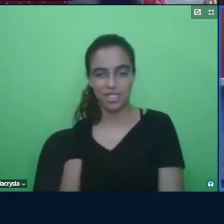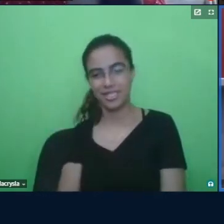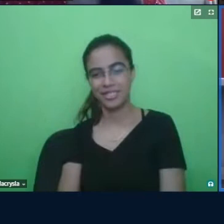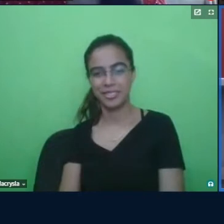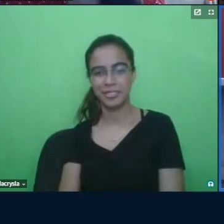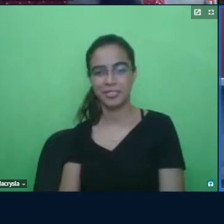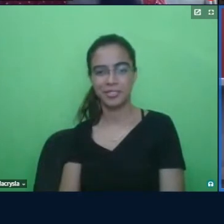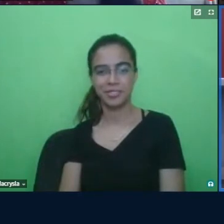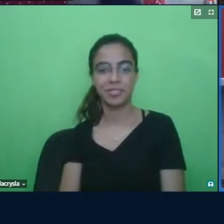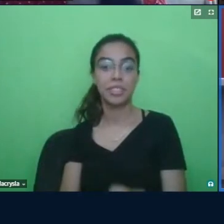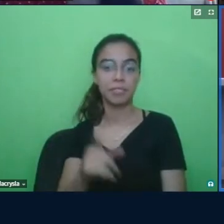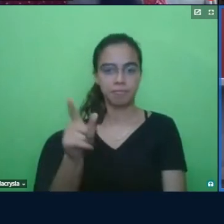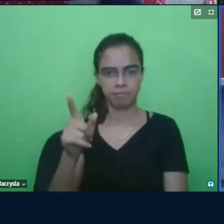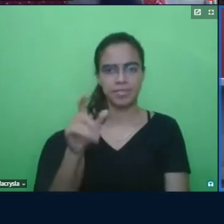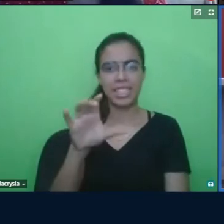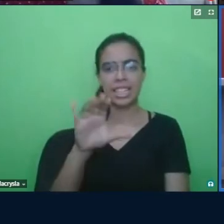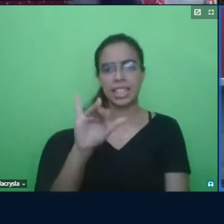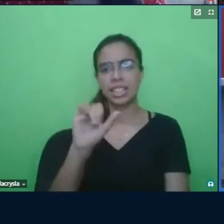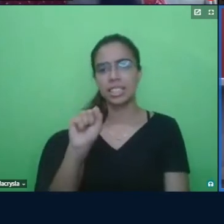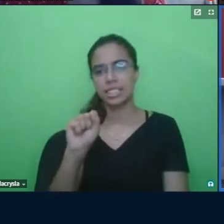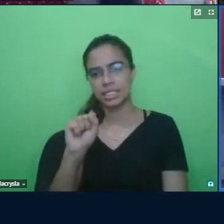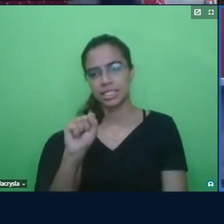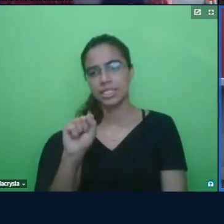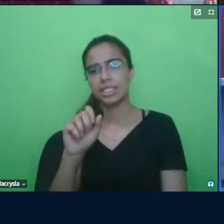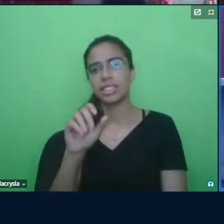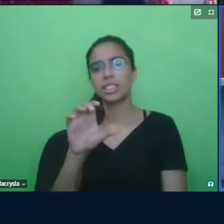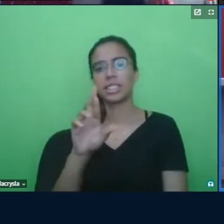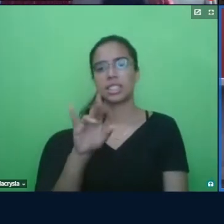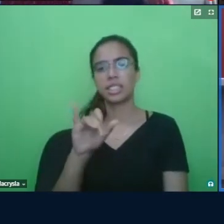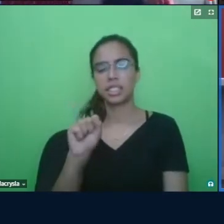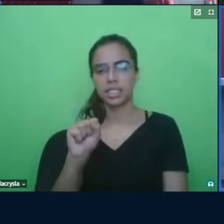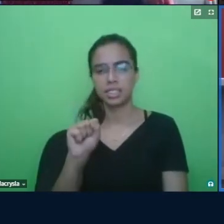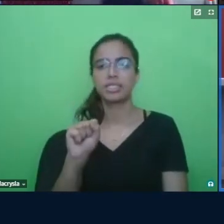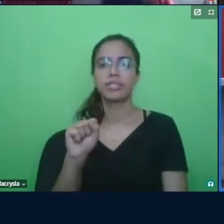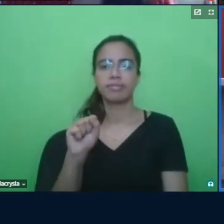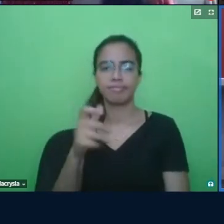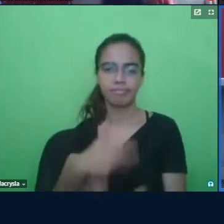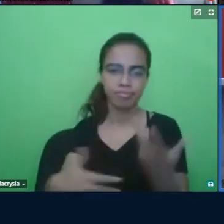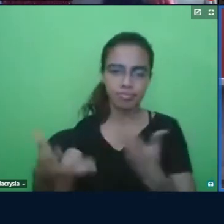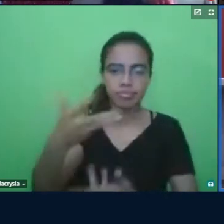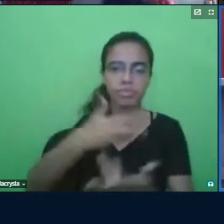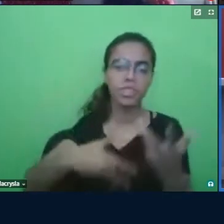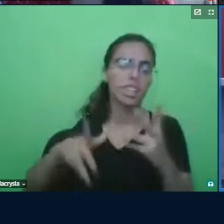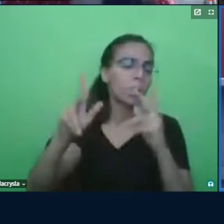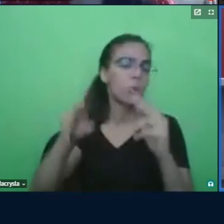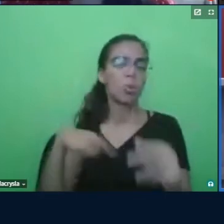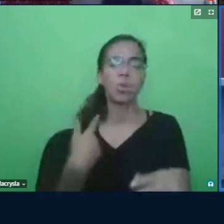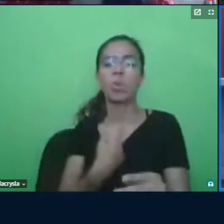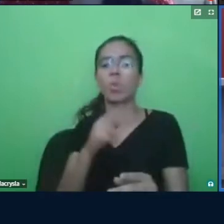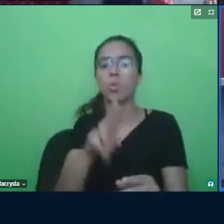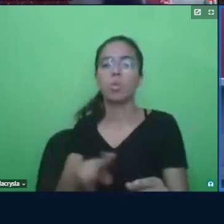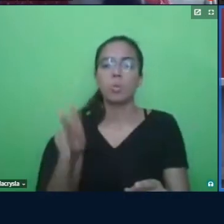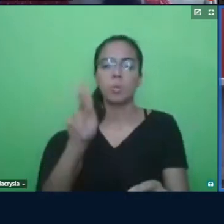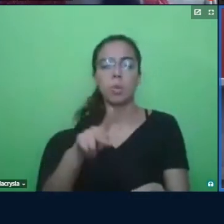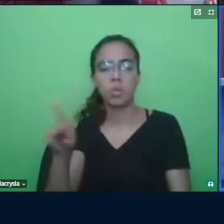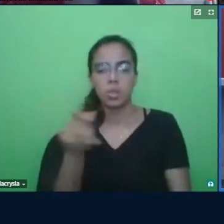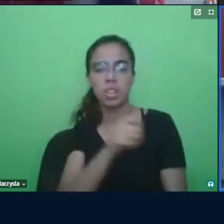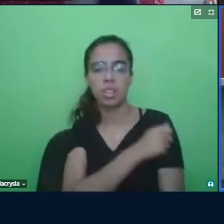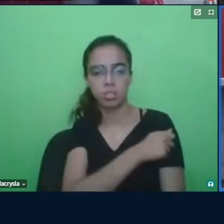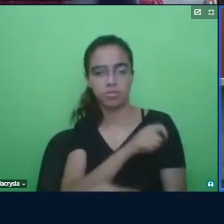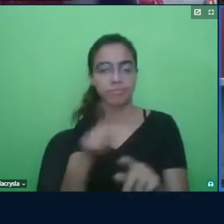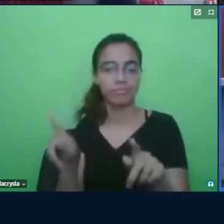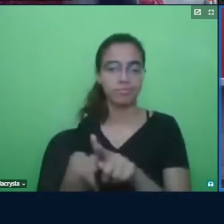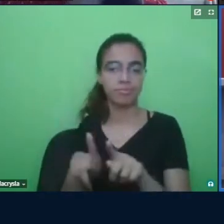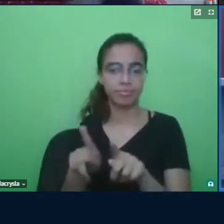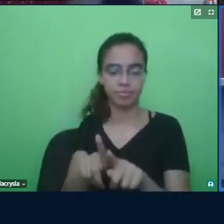Cristiane se envolveu como nós fazemos como professores com os nossos alunos né por causa de quase pegar no colo mesmo e carregar mas acho que a Cris ao longo da pesquisa